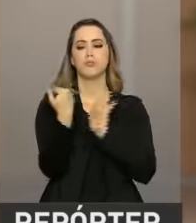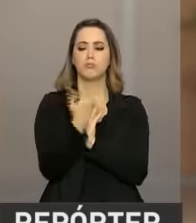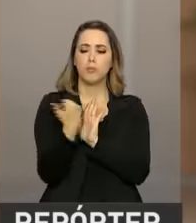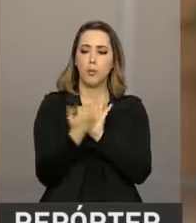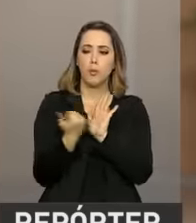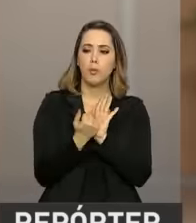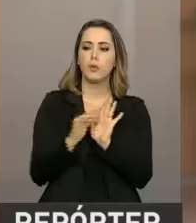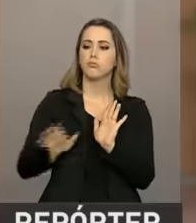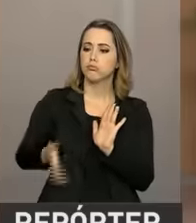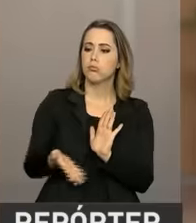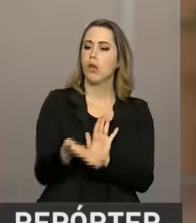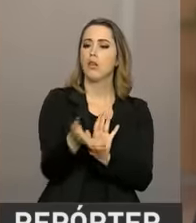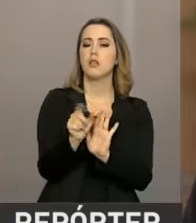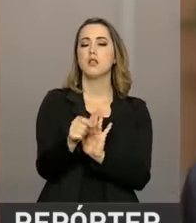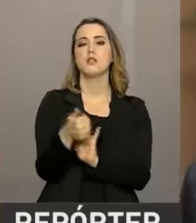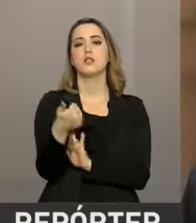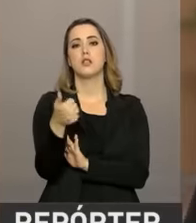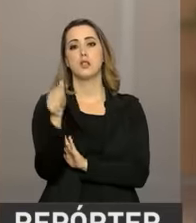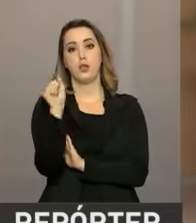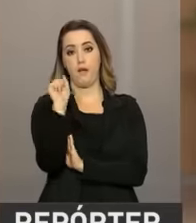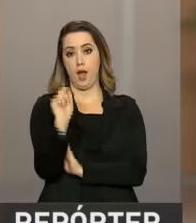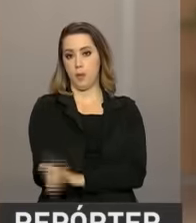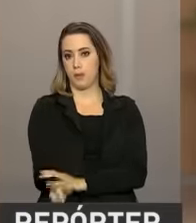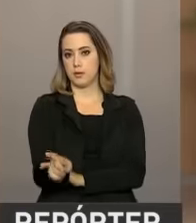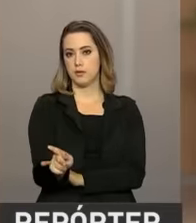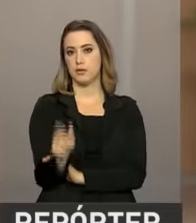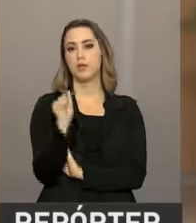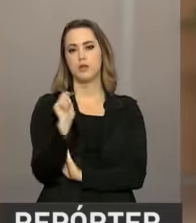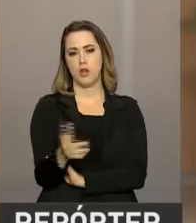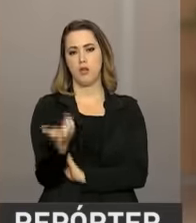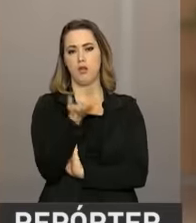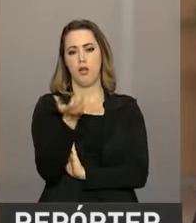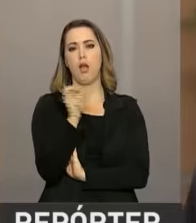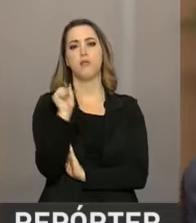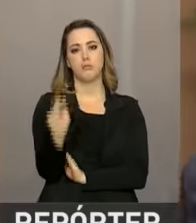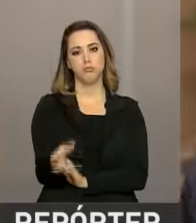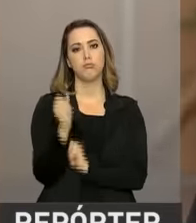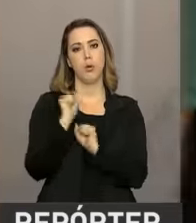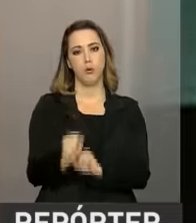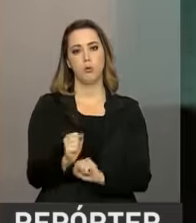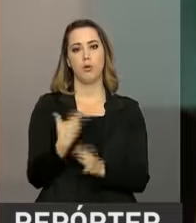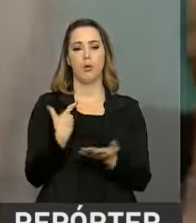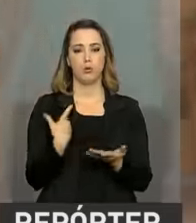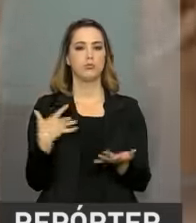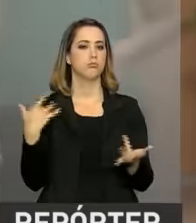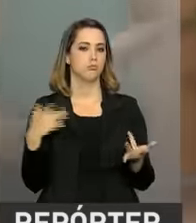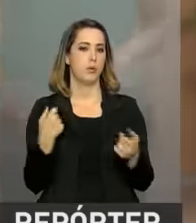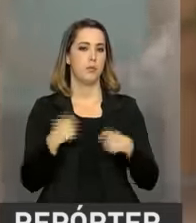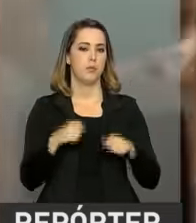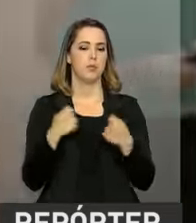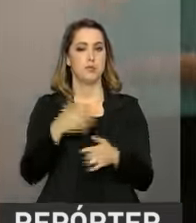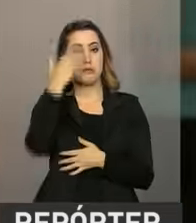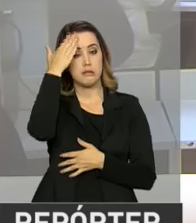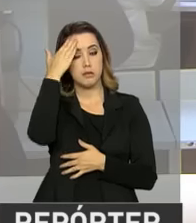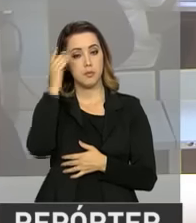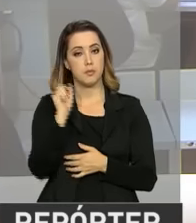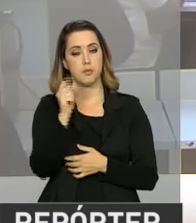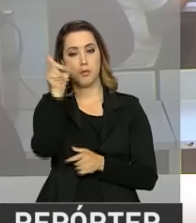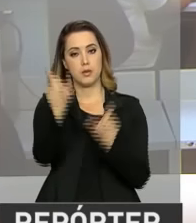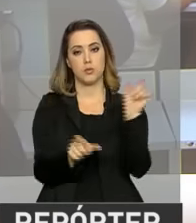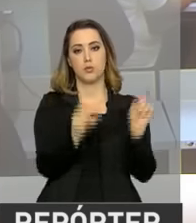Temos um público-alvo de 18 mil pessoas. E a adesão é totalmente discricionária, ou seja, depende do funcionário.